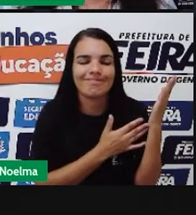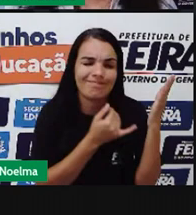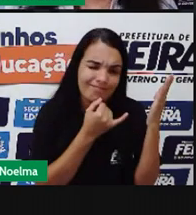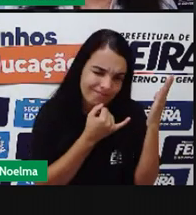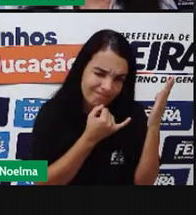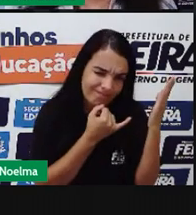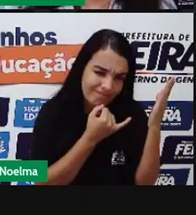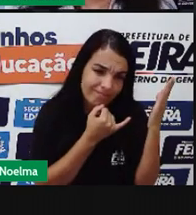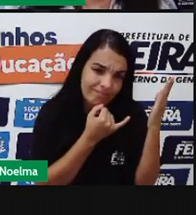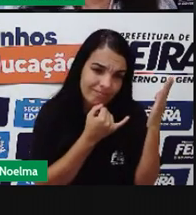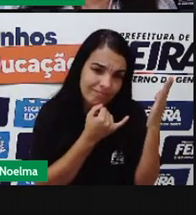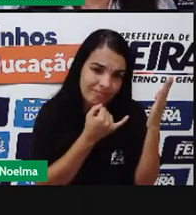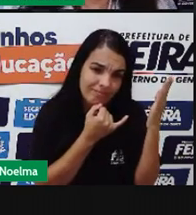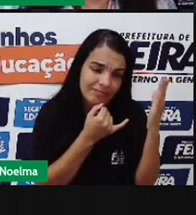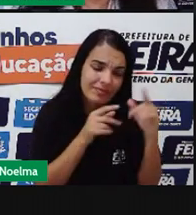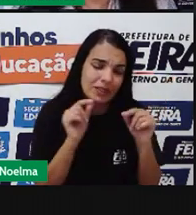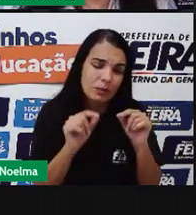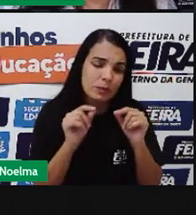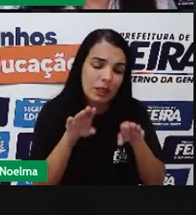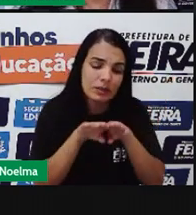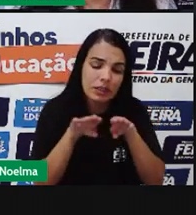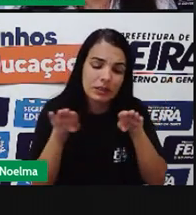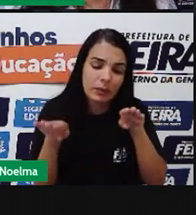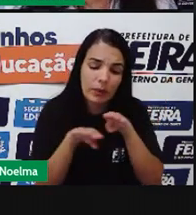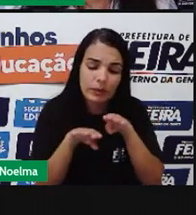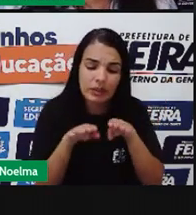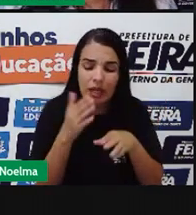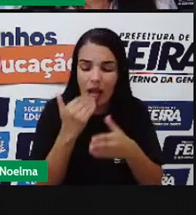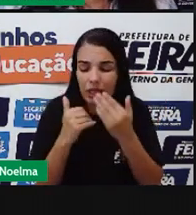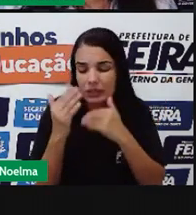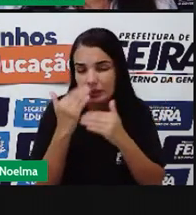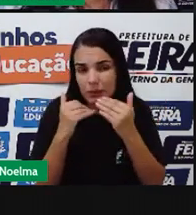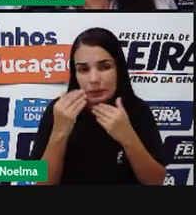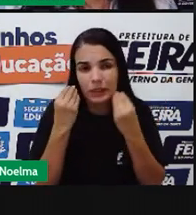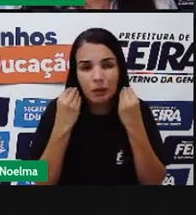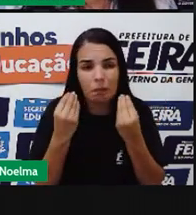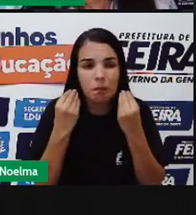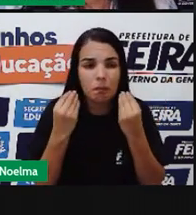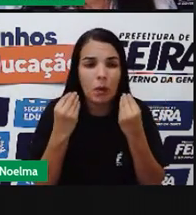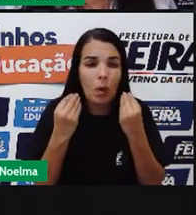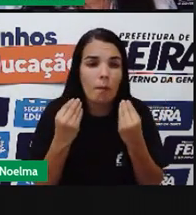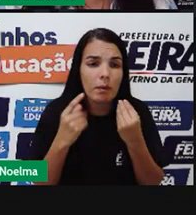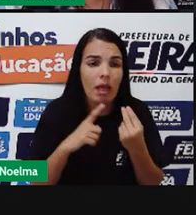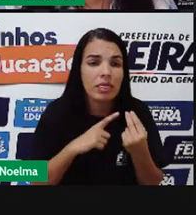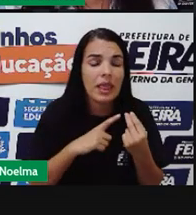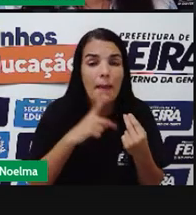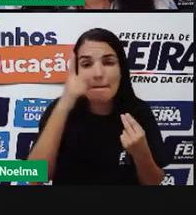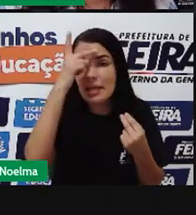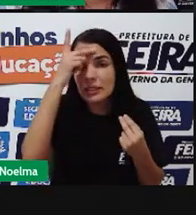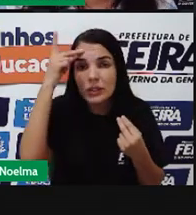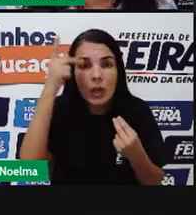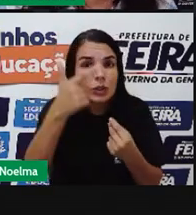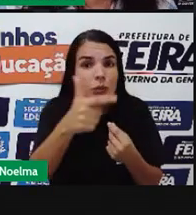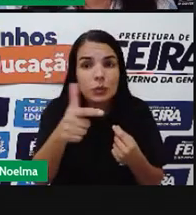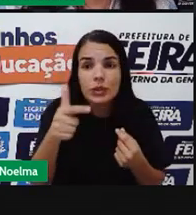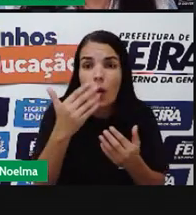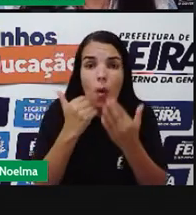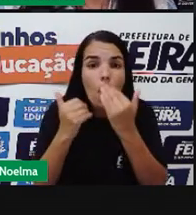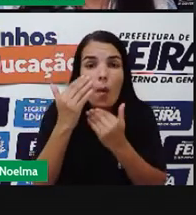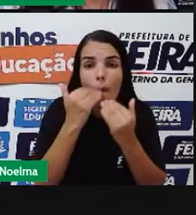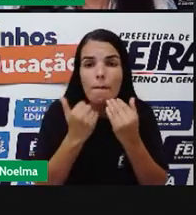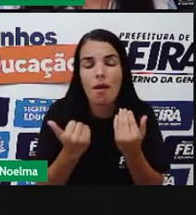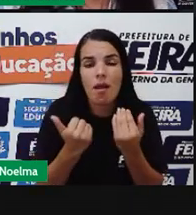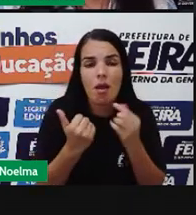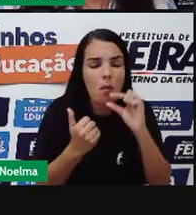Desigualdade alimentar Há pessoas Há Há não Têm condições Para comer O mínimo Necessário Muitos Passam Fome